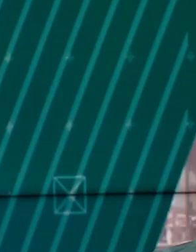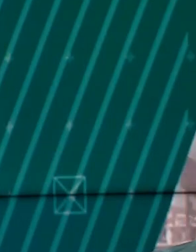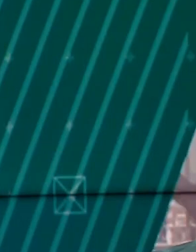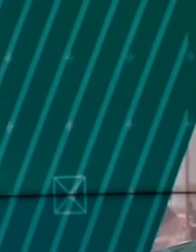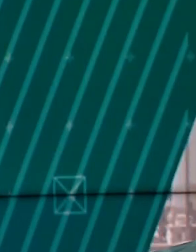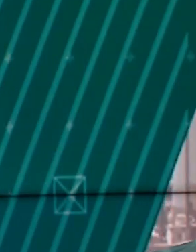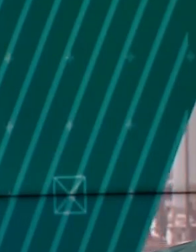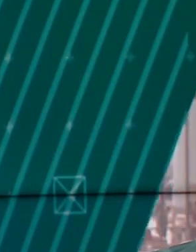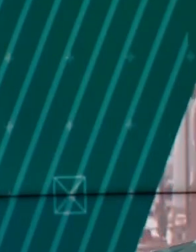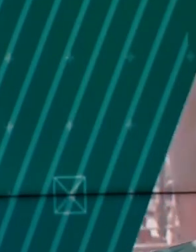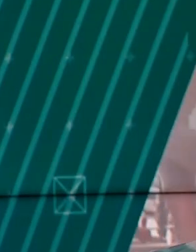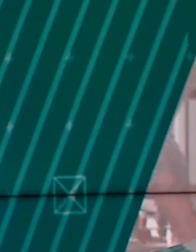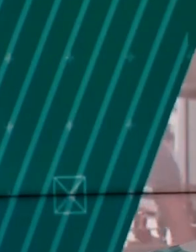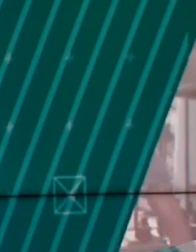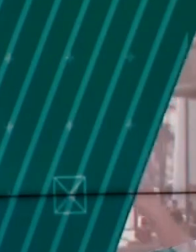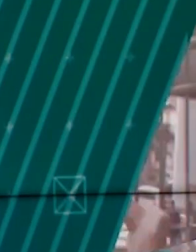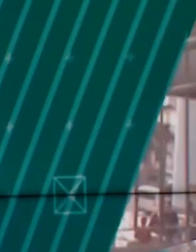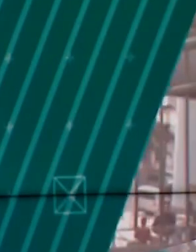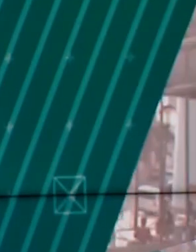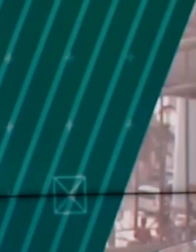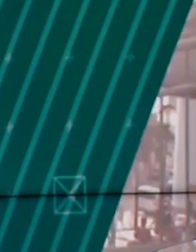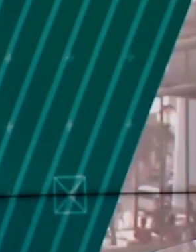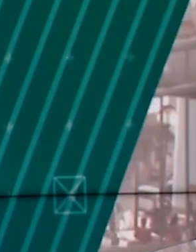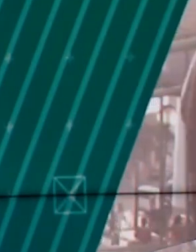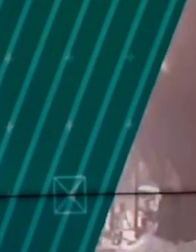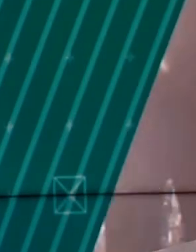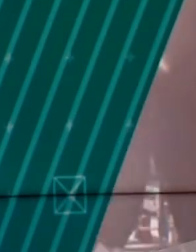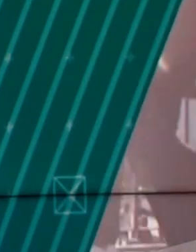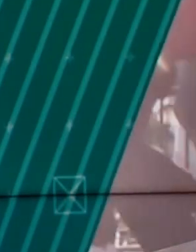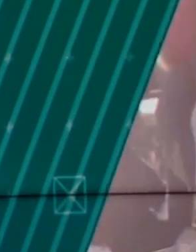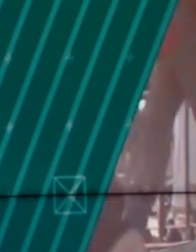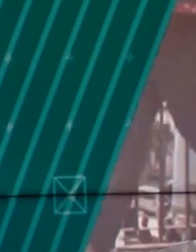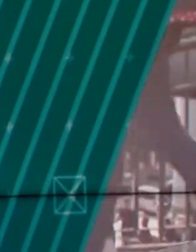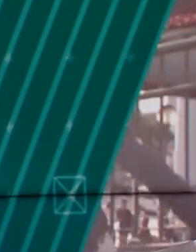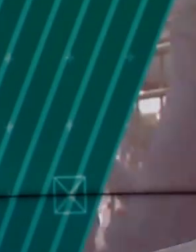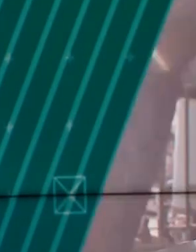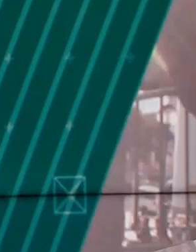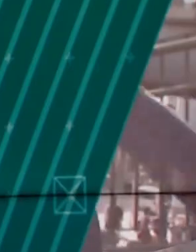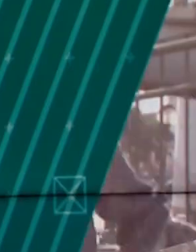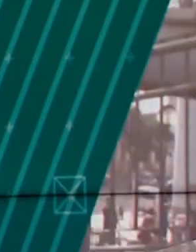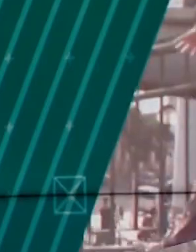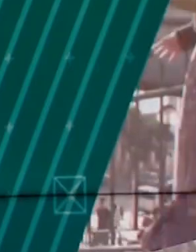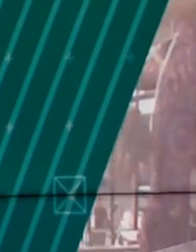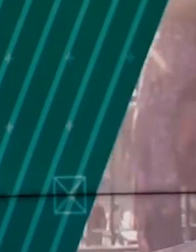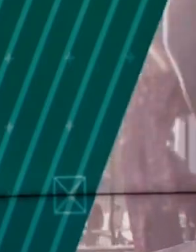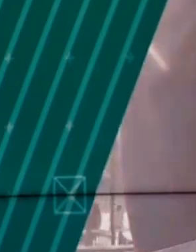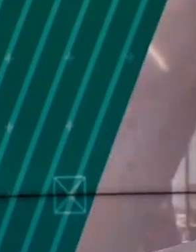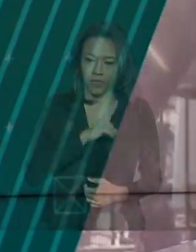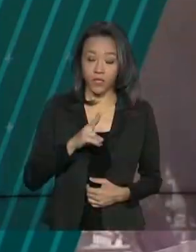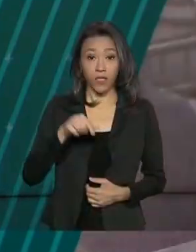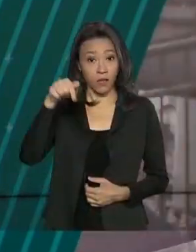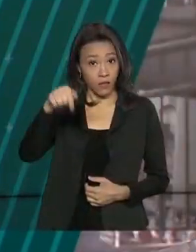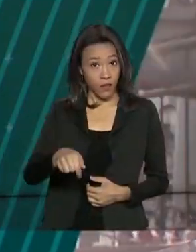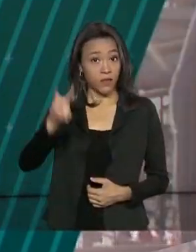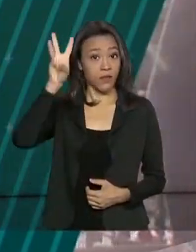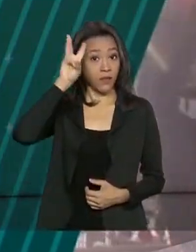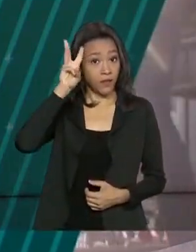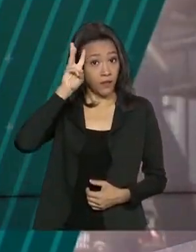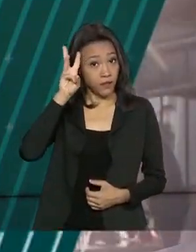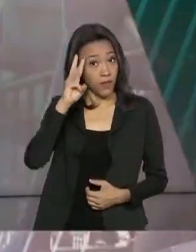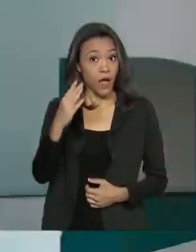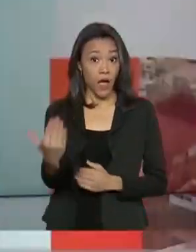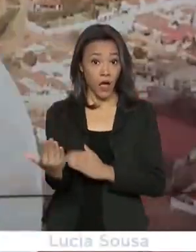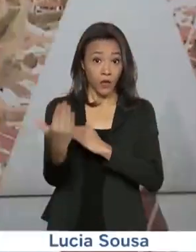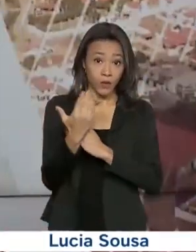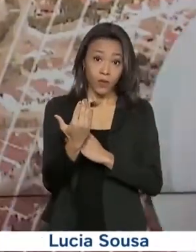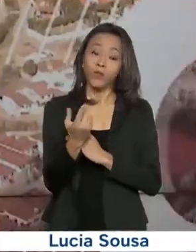Quase 6 milhões de brasileiros já receberam o auxílio emergencial de 600 reais. Só nesta terça-feira, o benefício